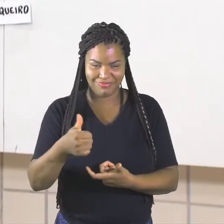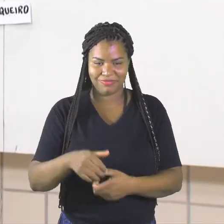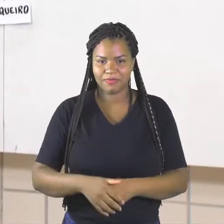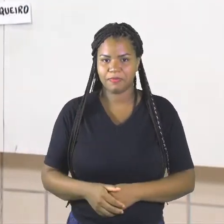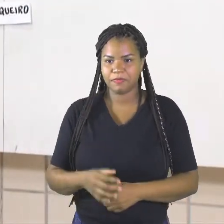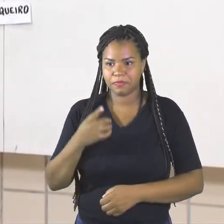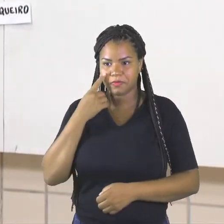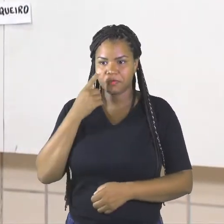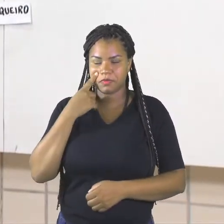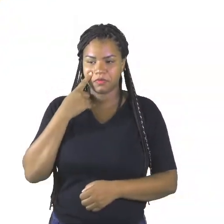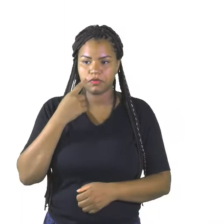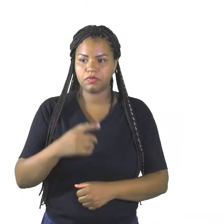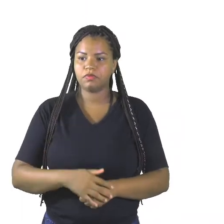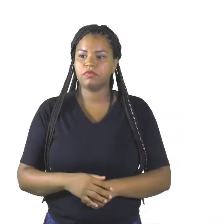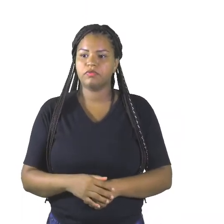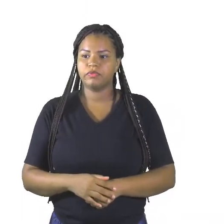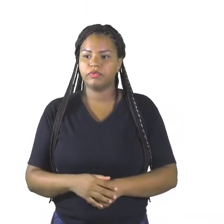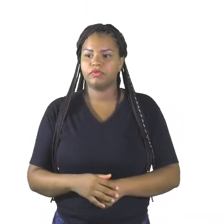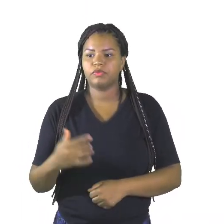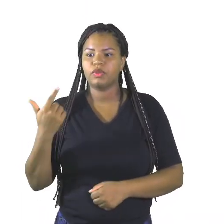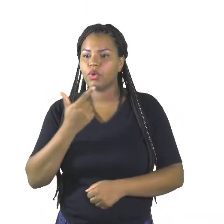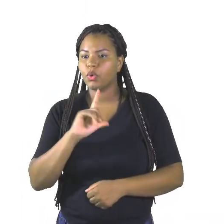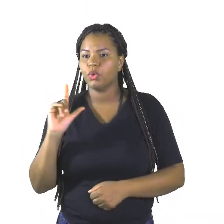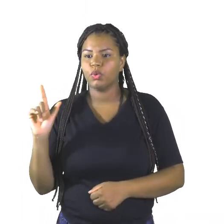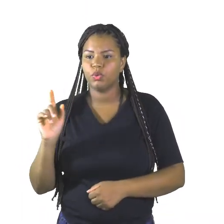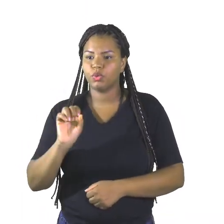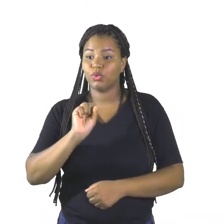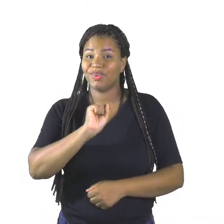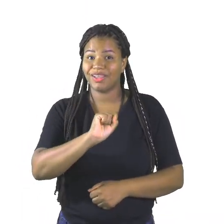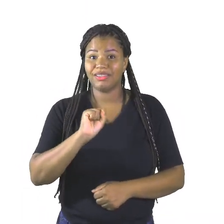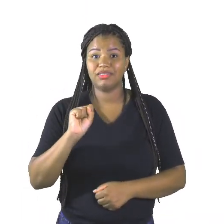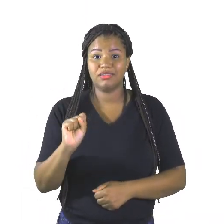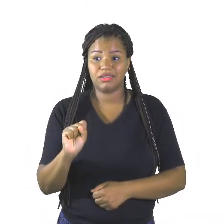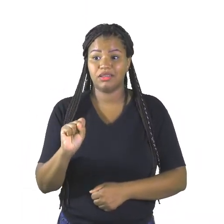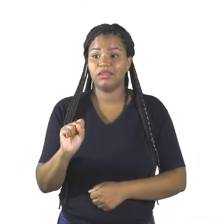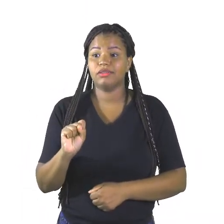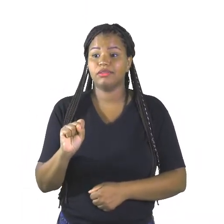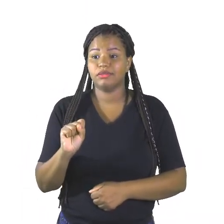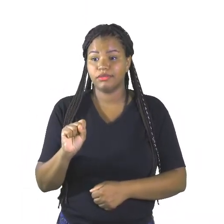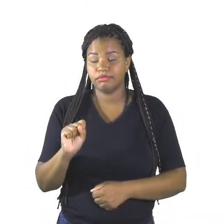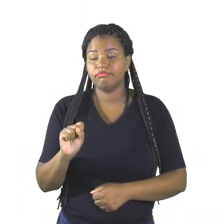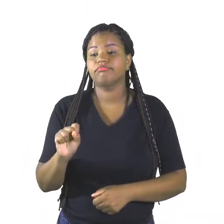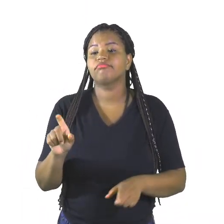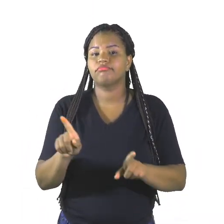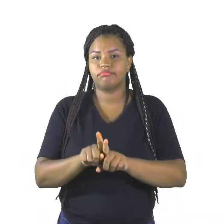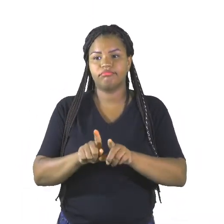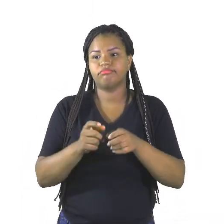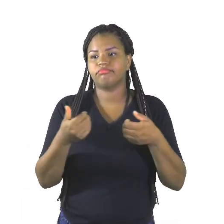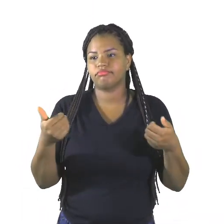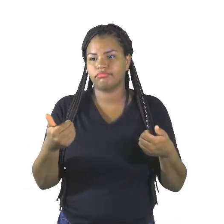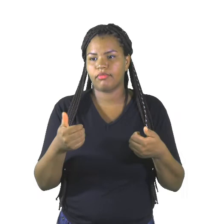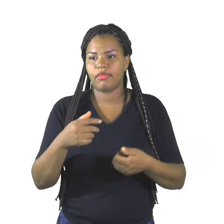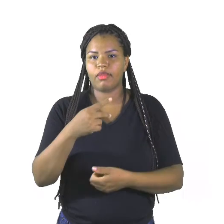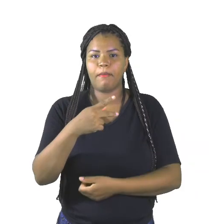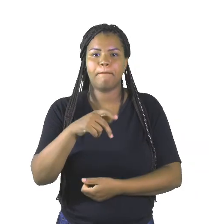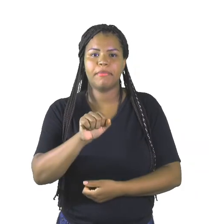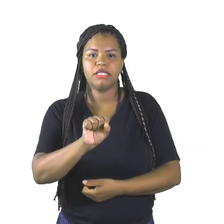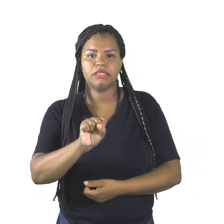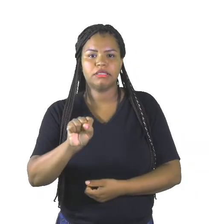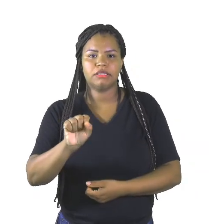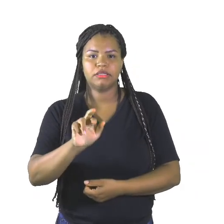daí? Outra questão também. O S também, ele tem irmão gêmeo. Tem! Ó, pássaro.